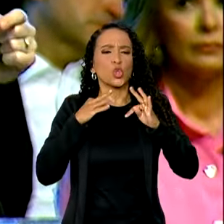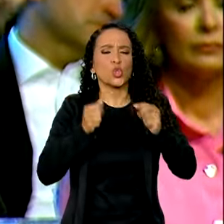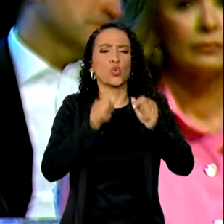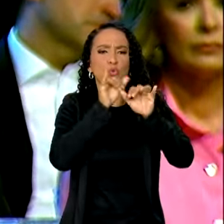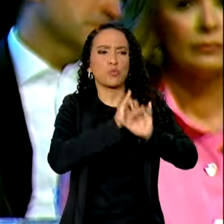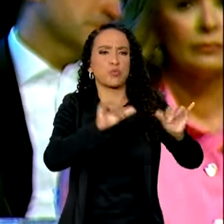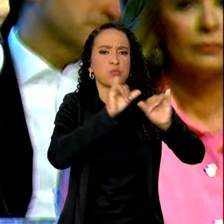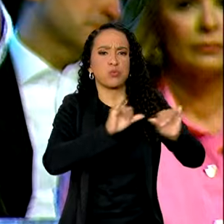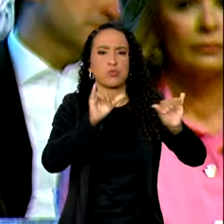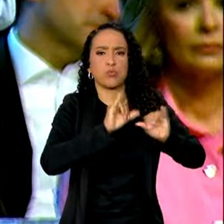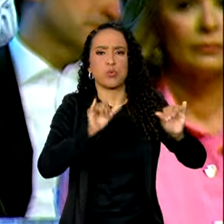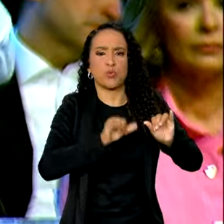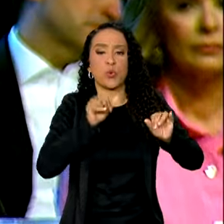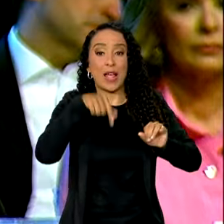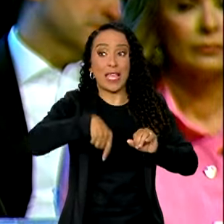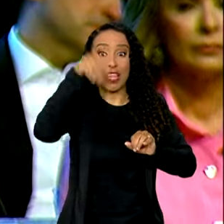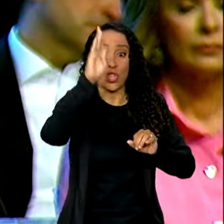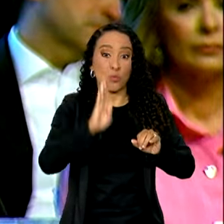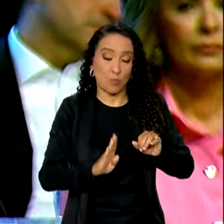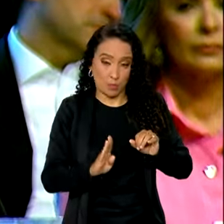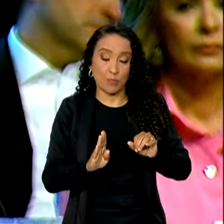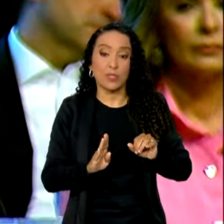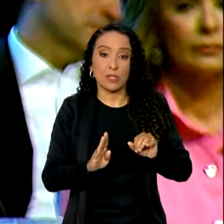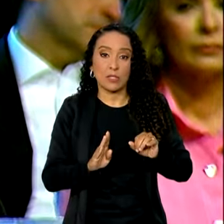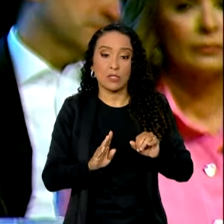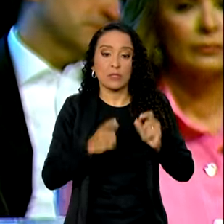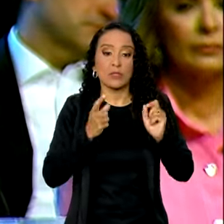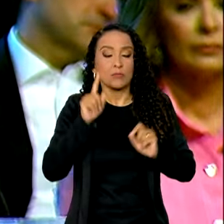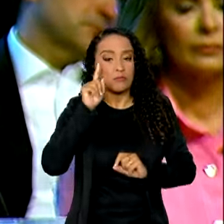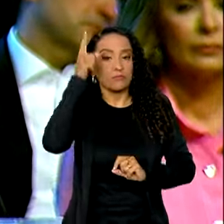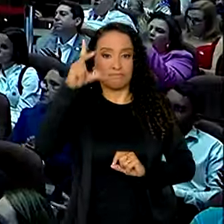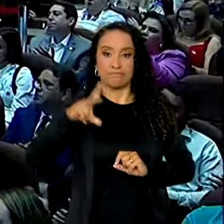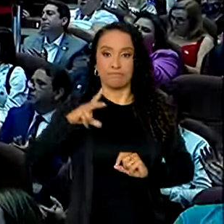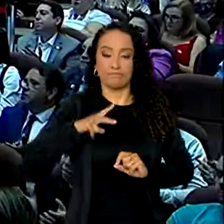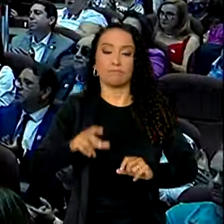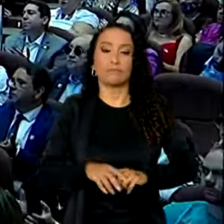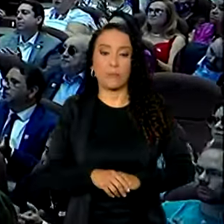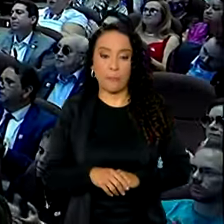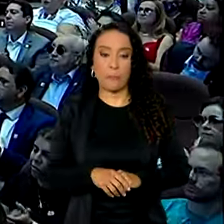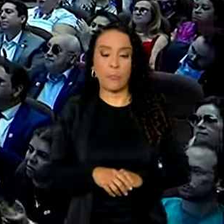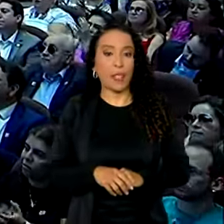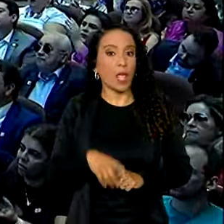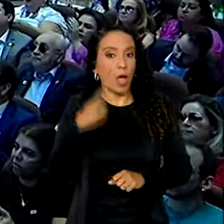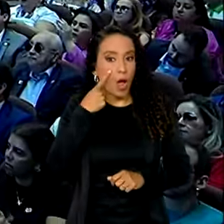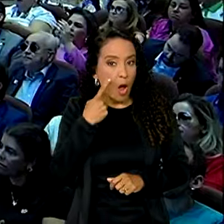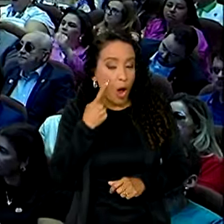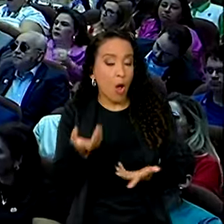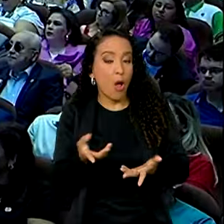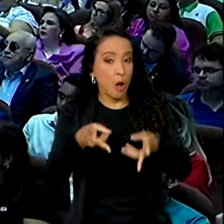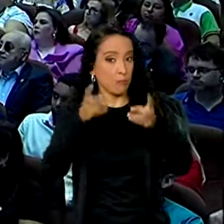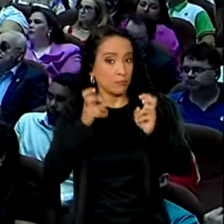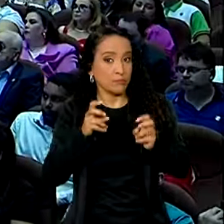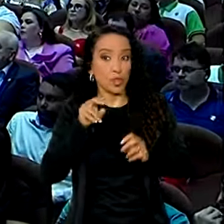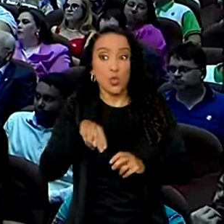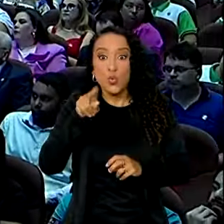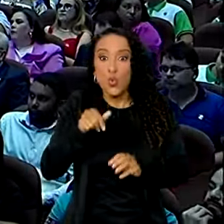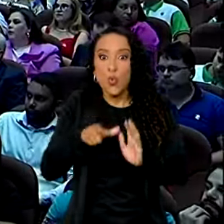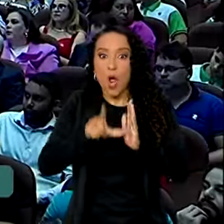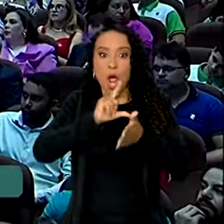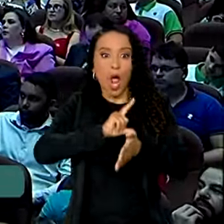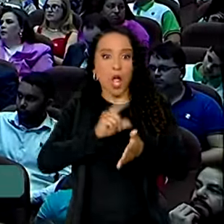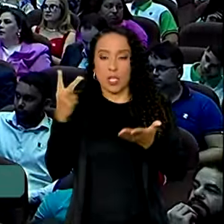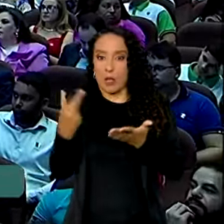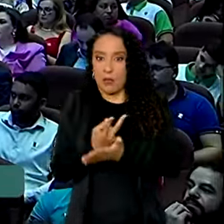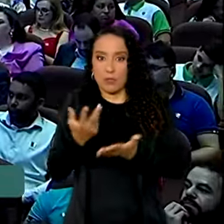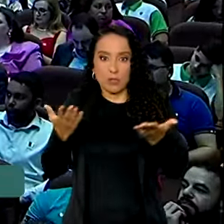lançamentos que foram feitos no Brasil pela iniciativa privada. Ouçam bem, nunca isso havia acontecido,